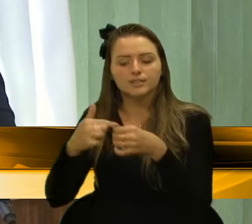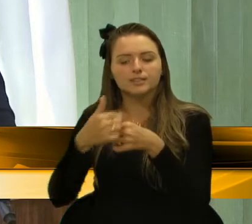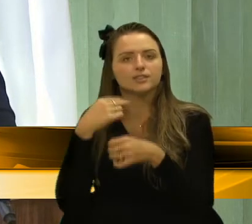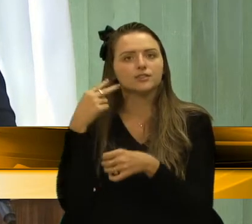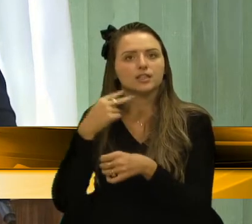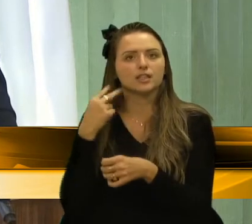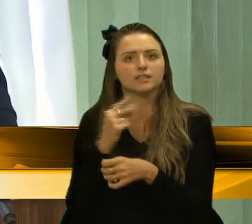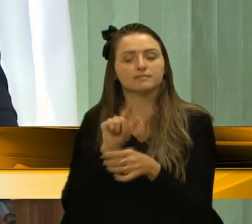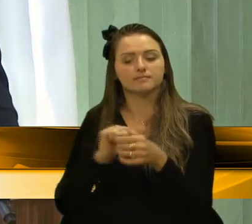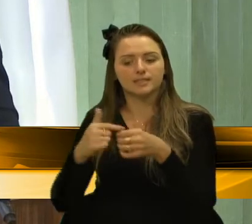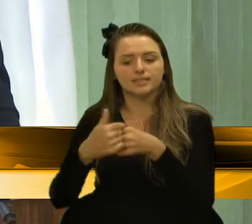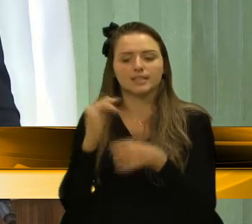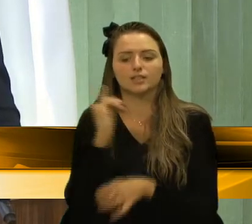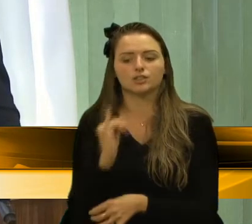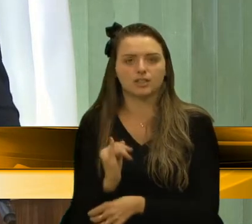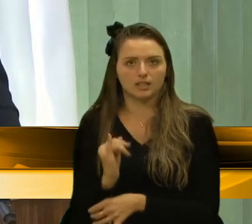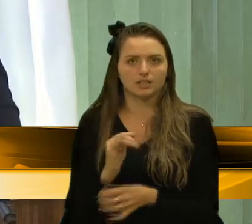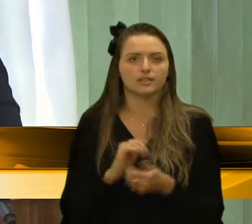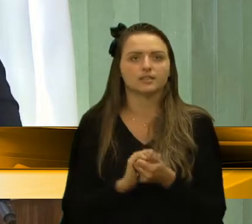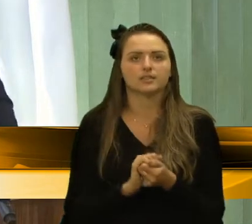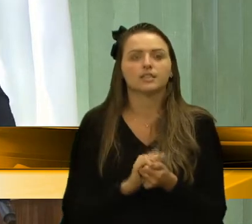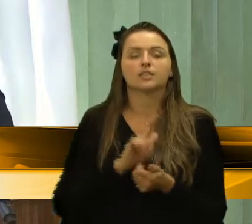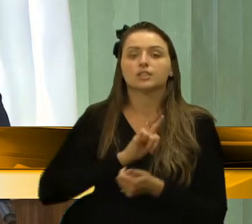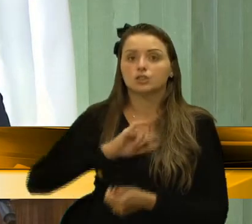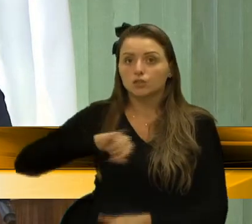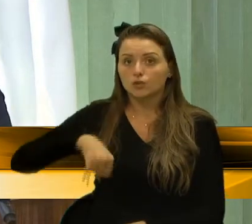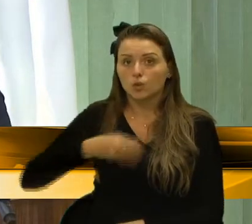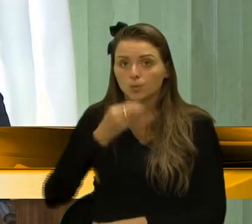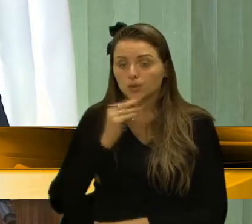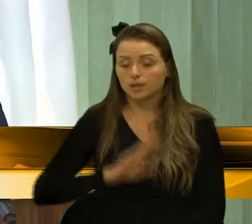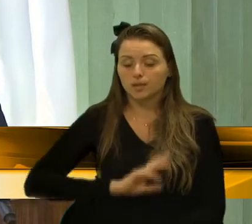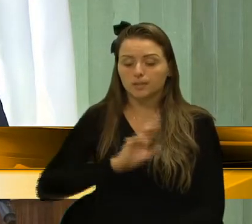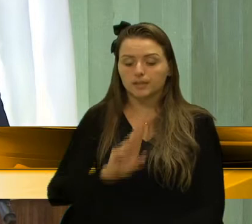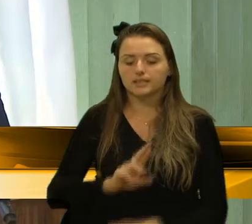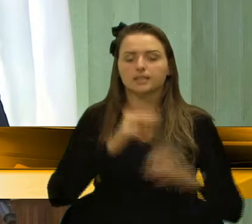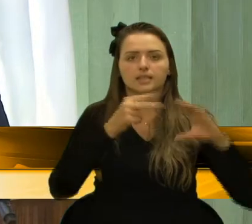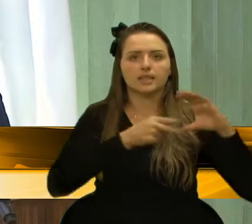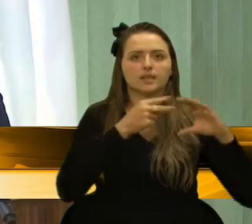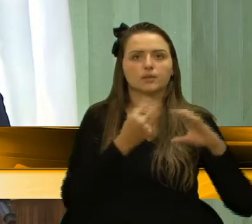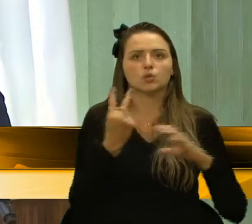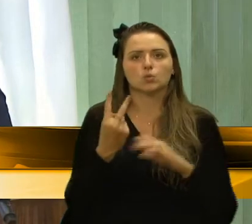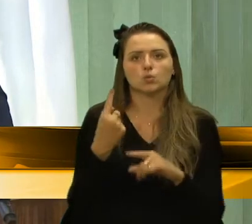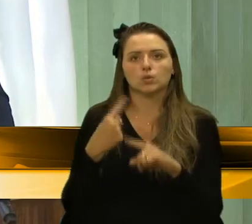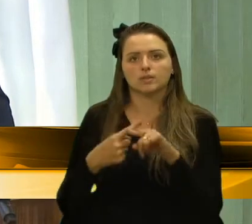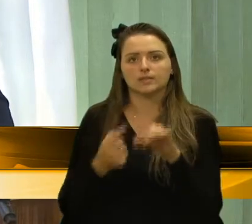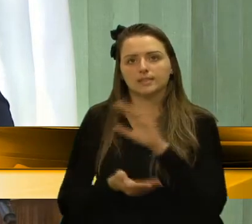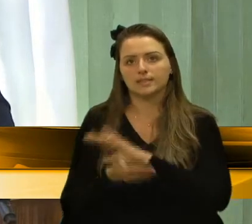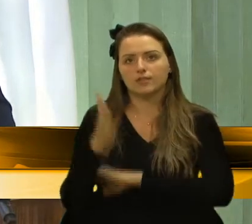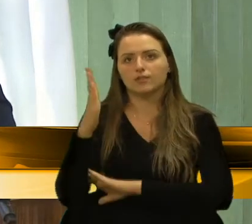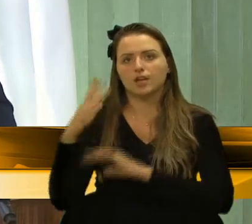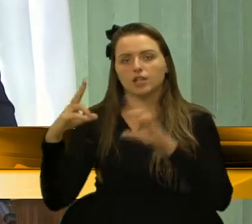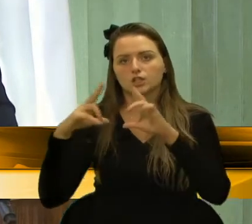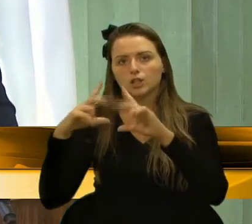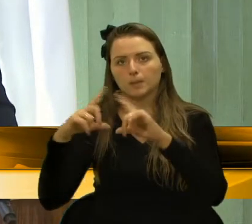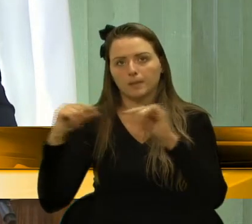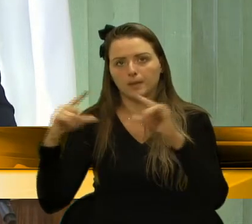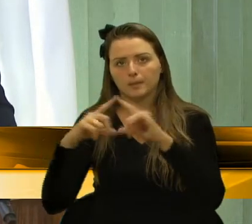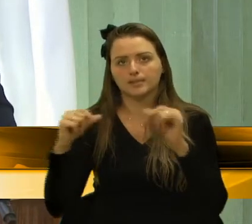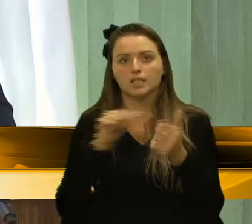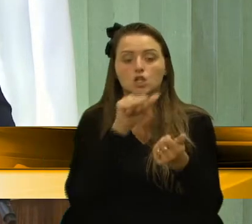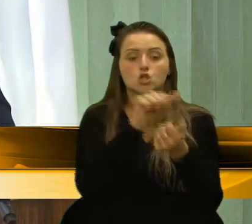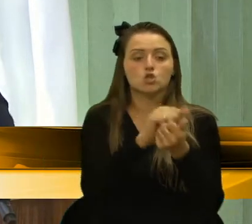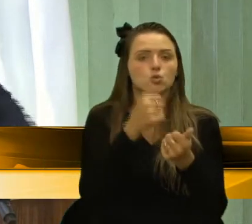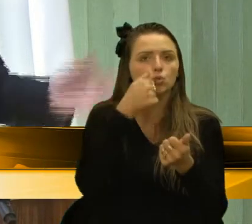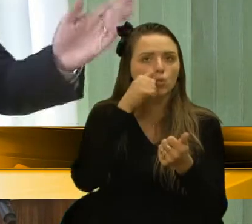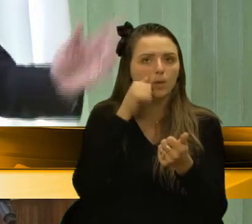italiana. Tive a oportunidade de representar esta casa por duas vezes em viagens à Brasília, uma vez com a vereadora Paula Iores